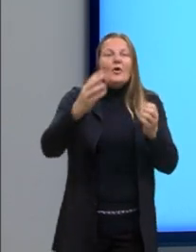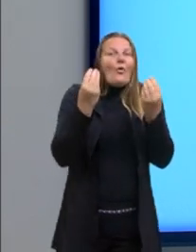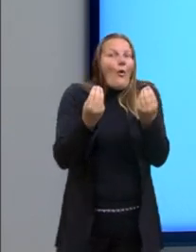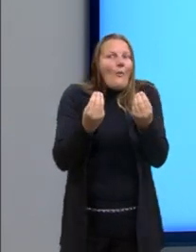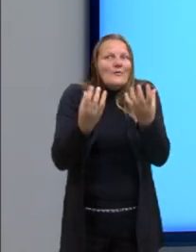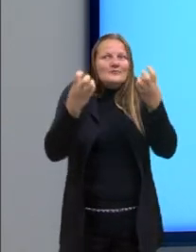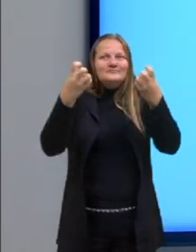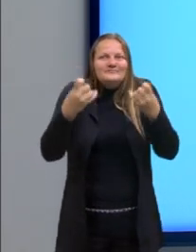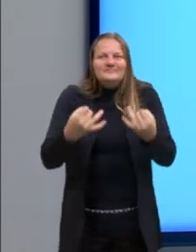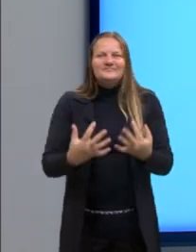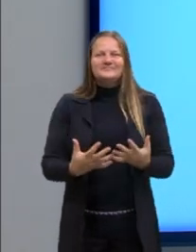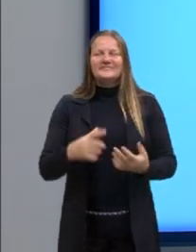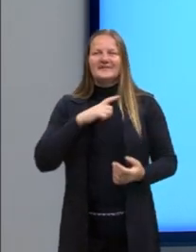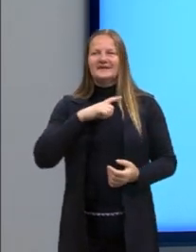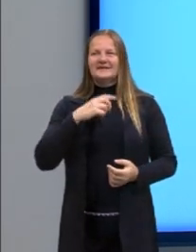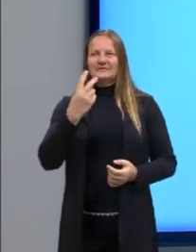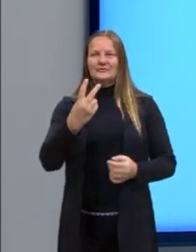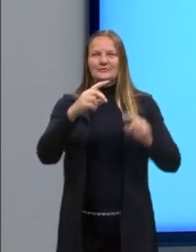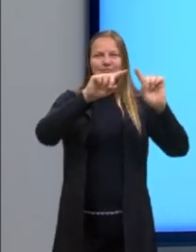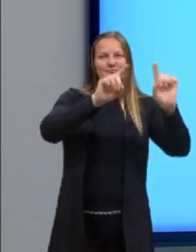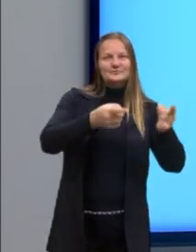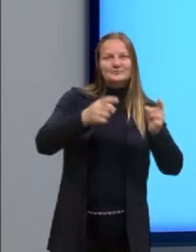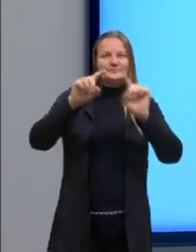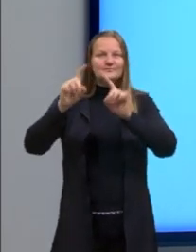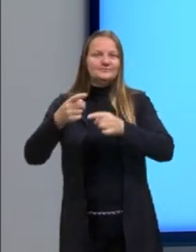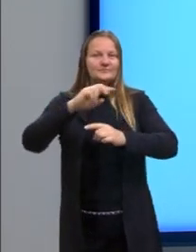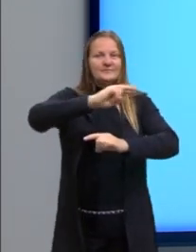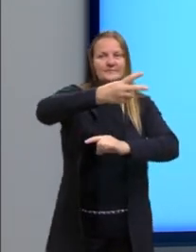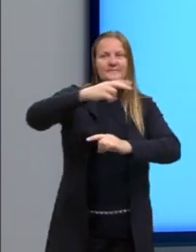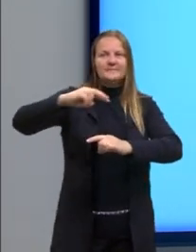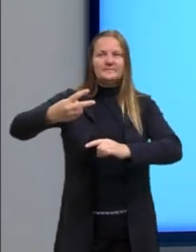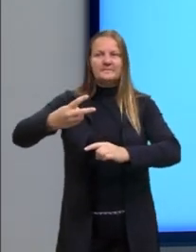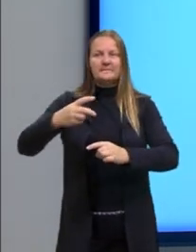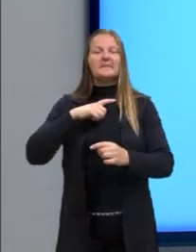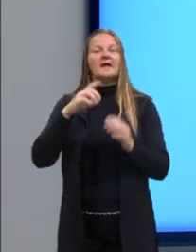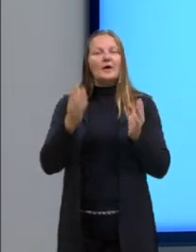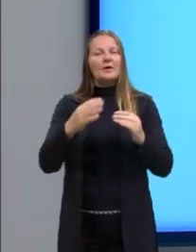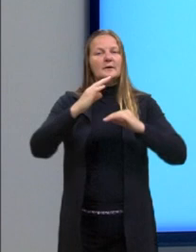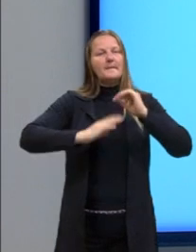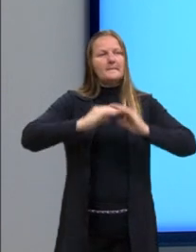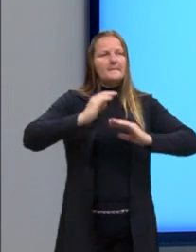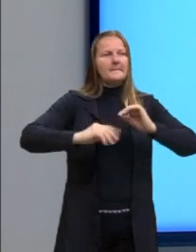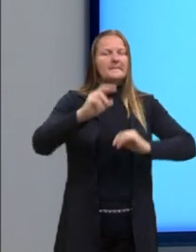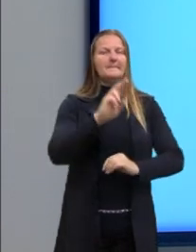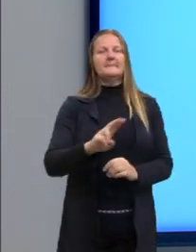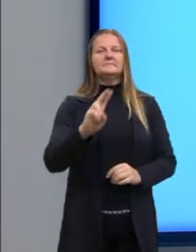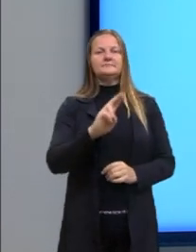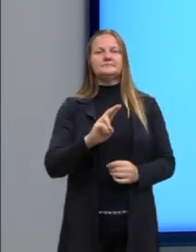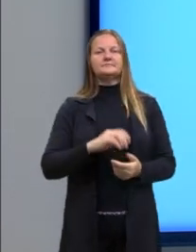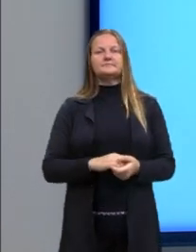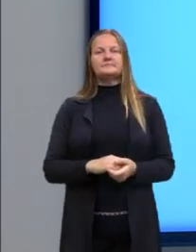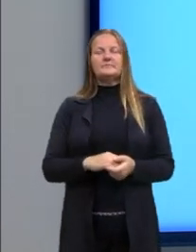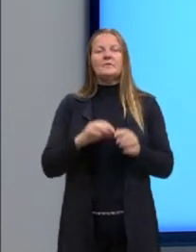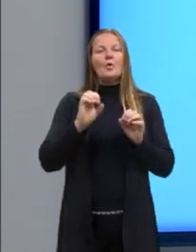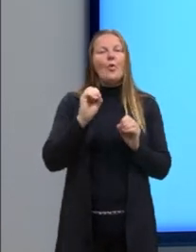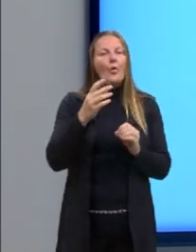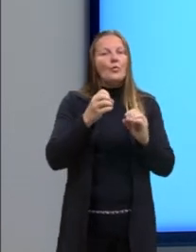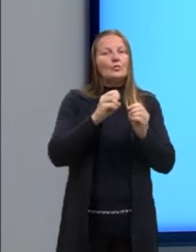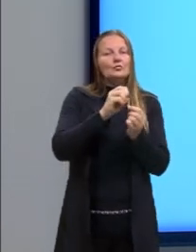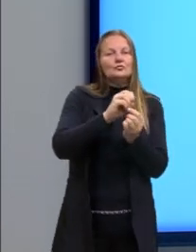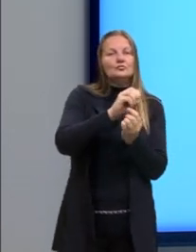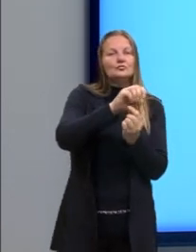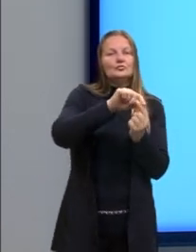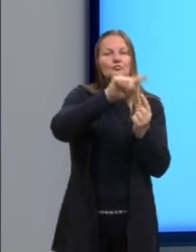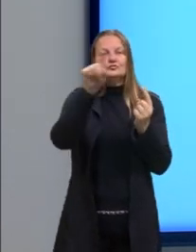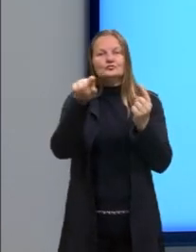nós tínhamos esses dois parênteses com o expoente 2, nós vamos aplicar, então, ou a distributiva, né? O